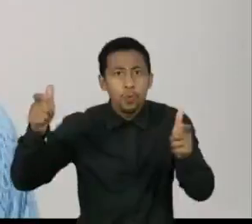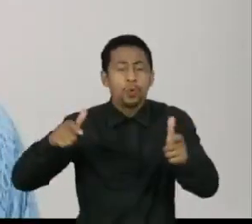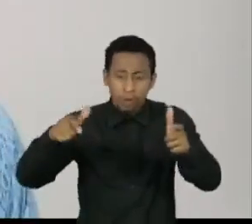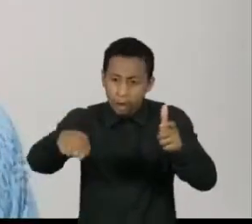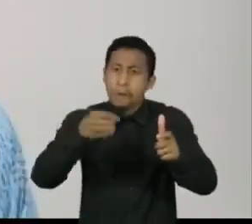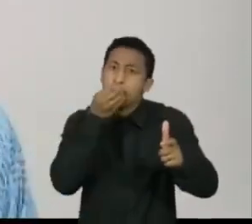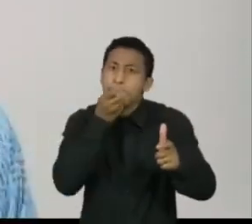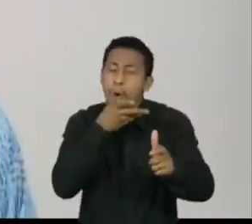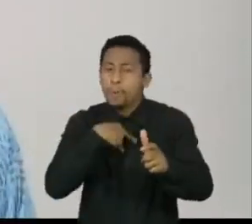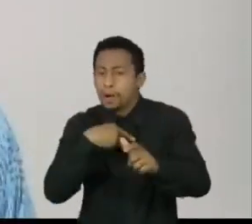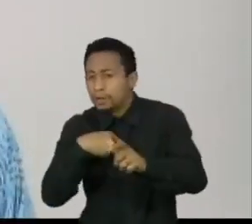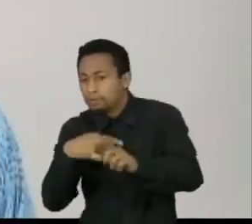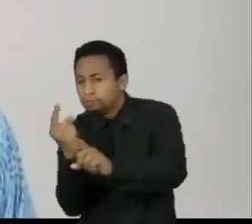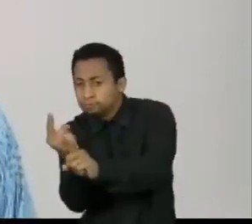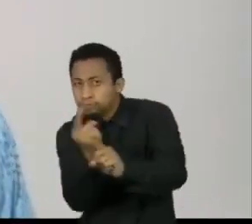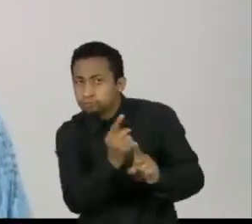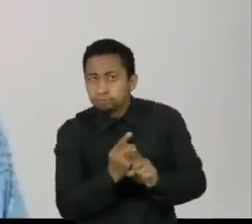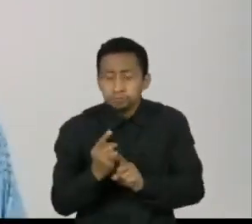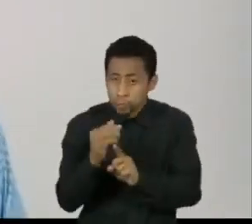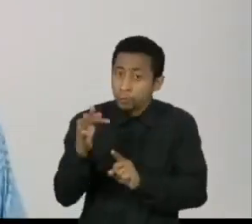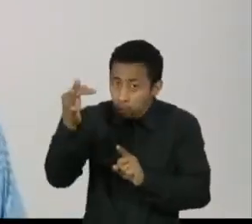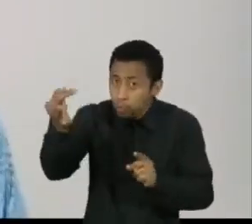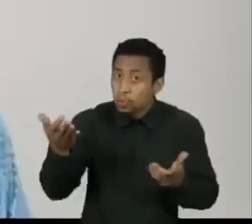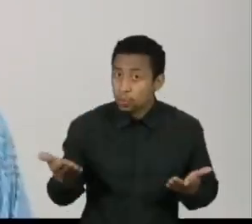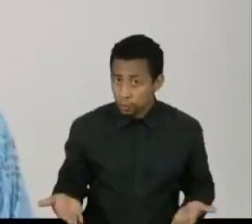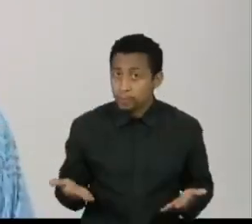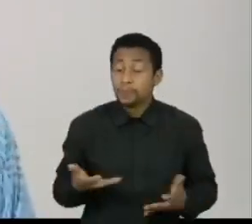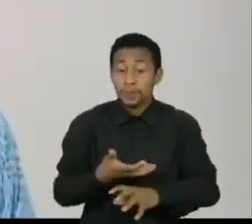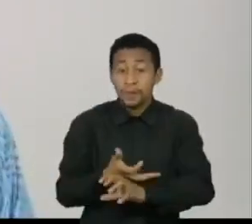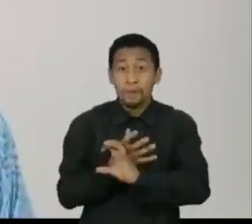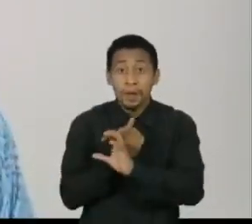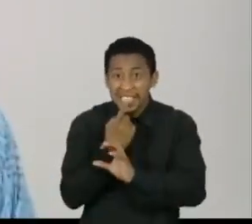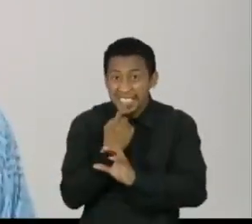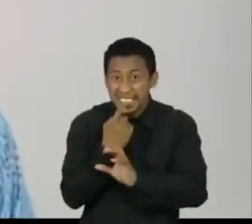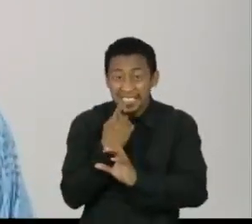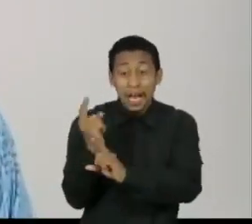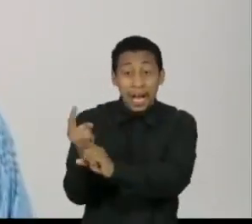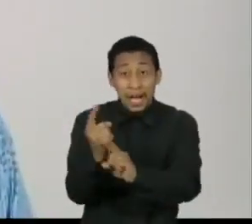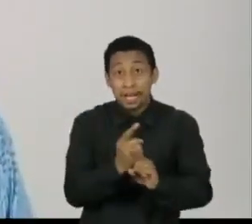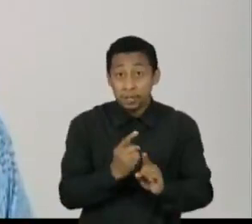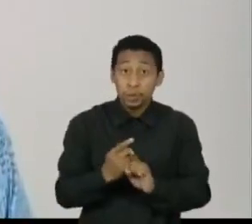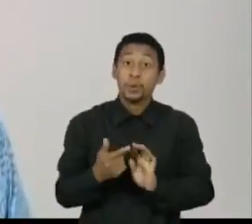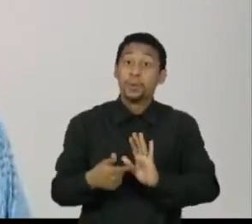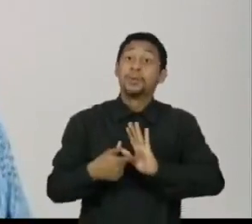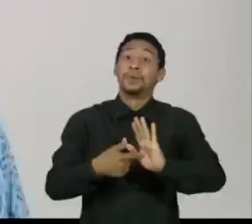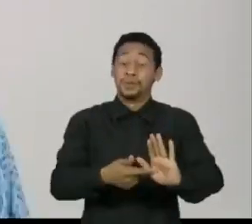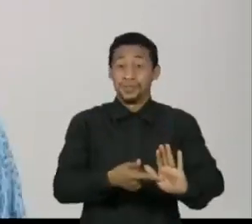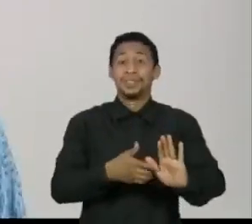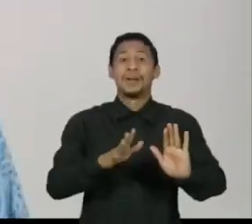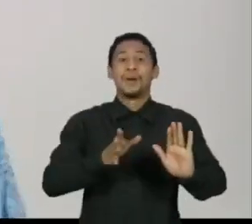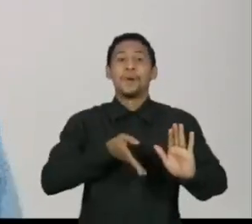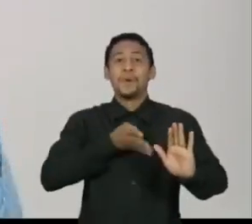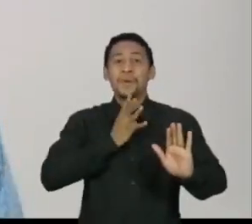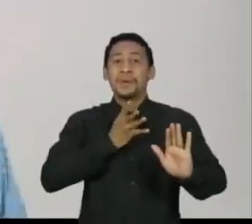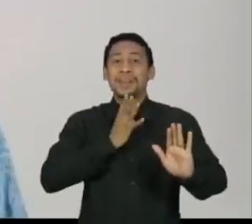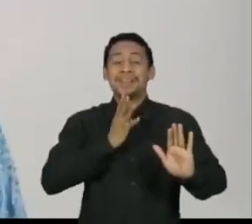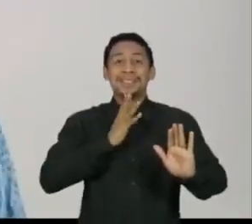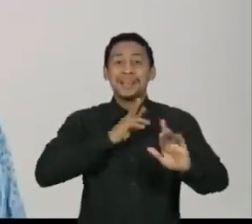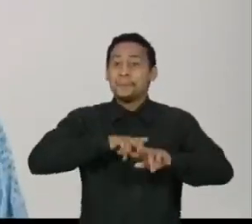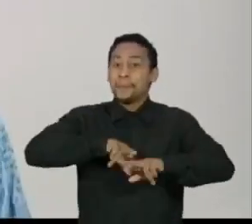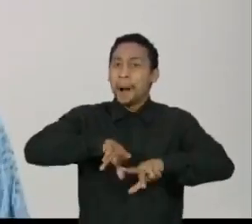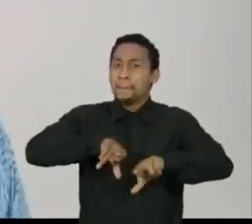sejam realizadas no futuro. Os fósseis que já foram coletados permitem também que a gente conheça melhor a